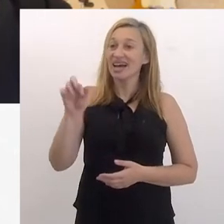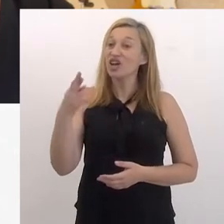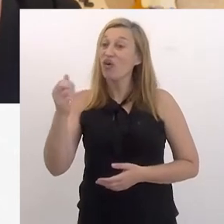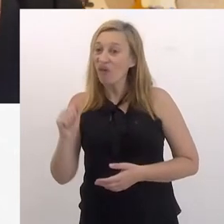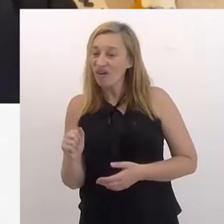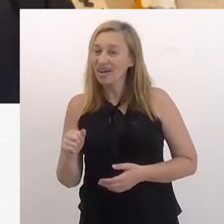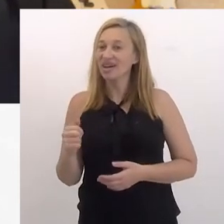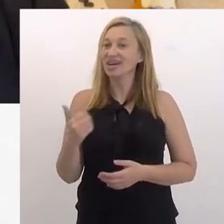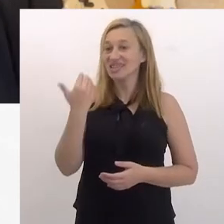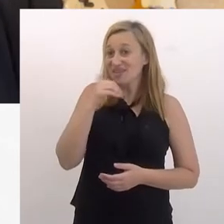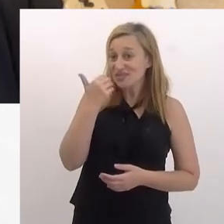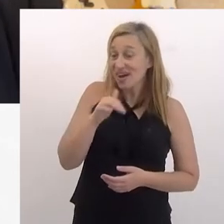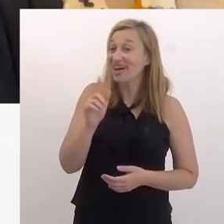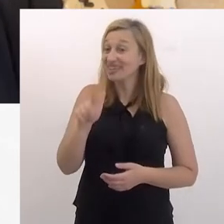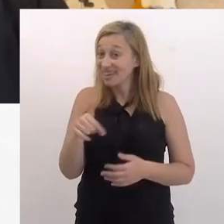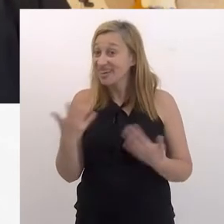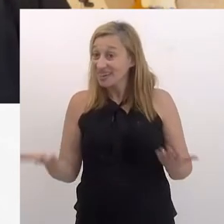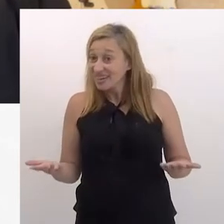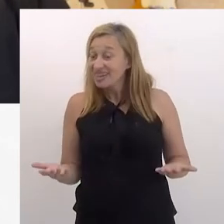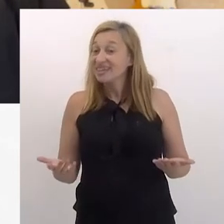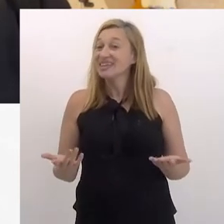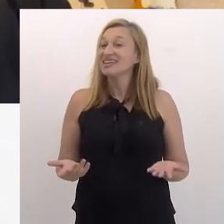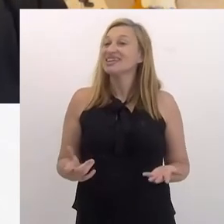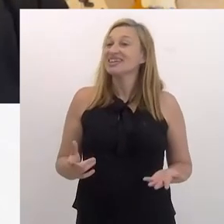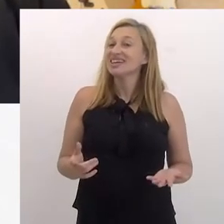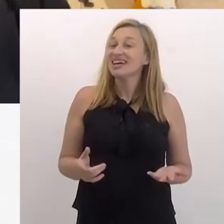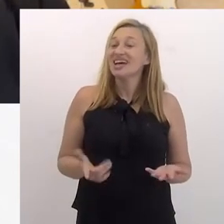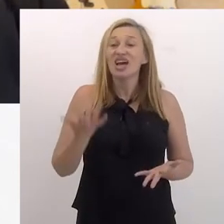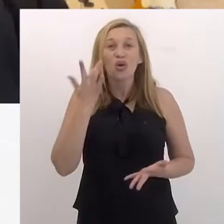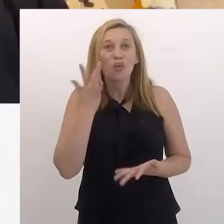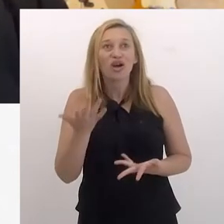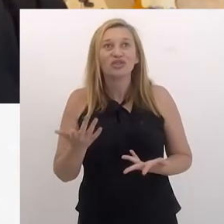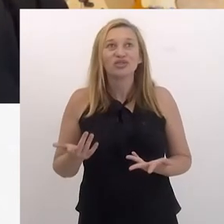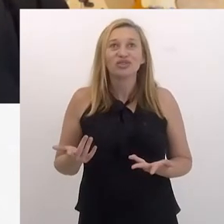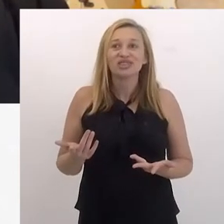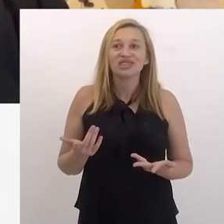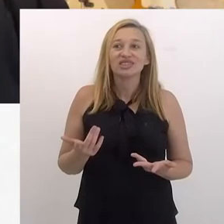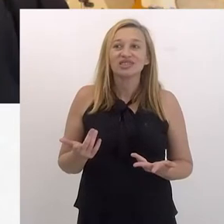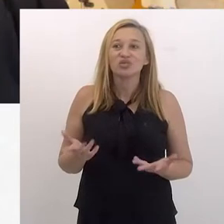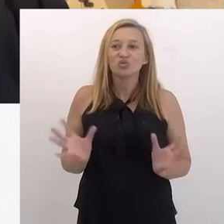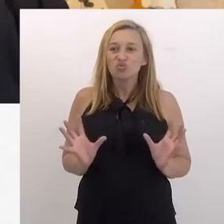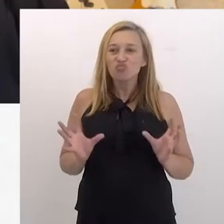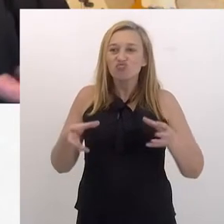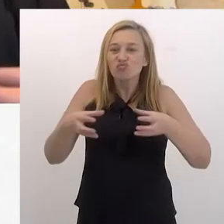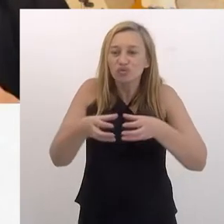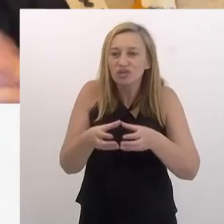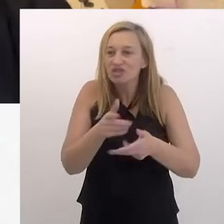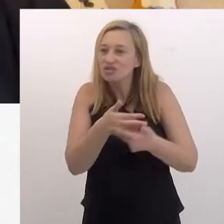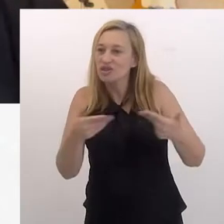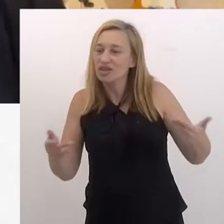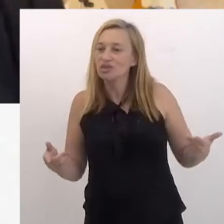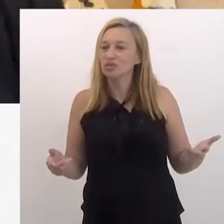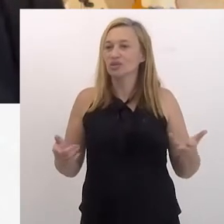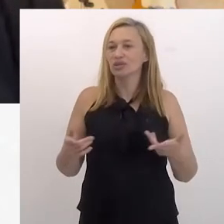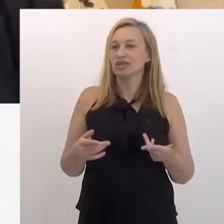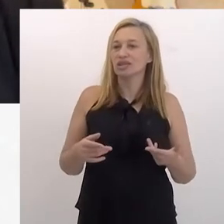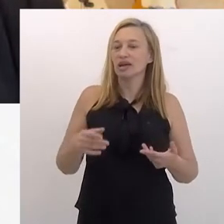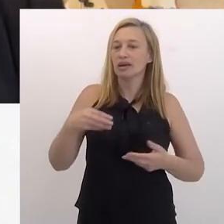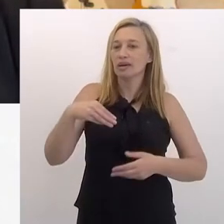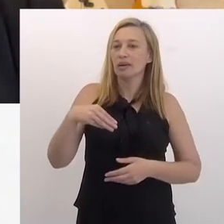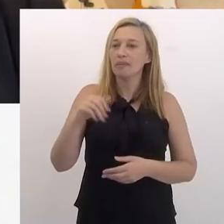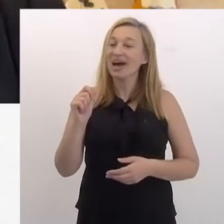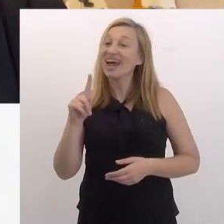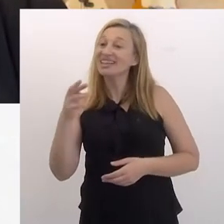Carioca, que era meio malandro, tem uma coisa da malandro, que eu acho que foi uma coisa, foi uma junção de várias coisas.